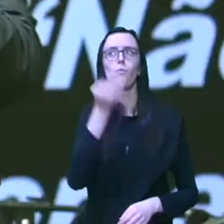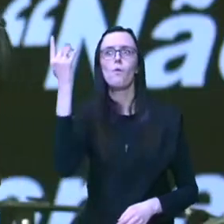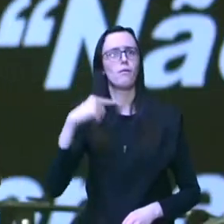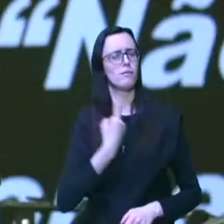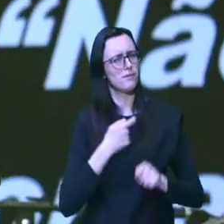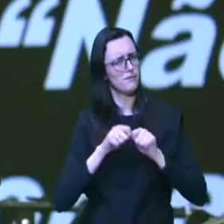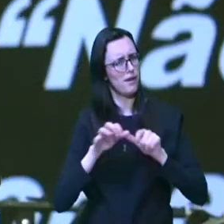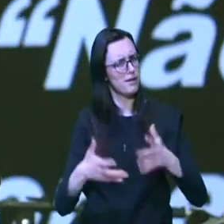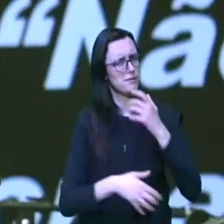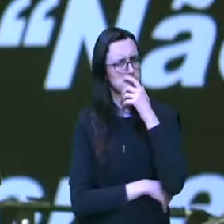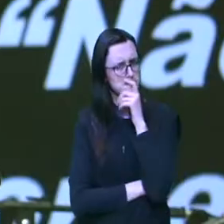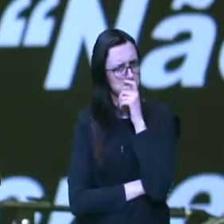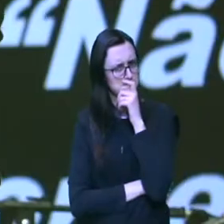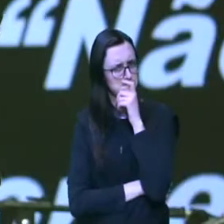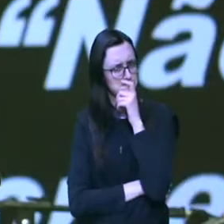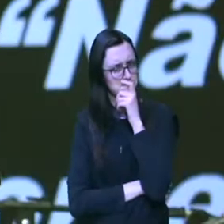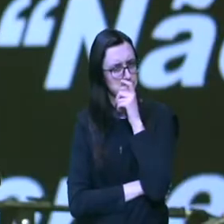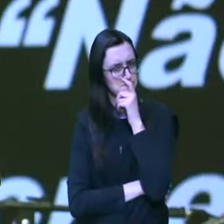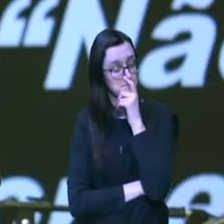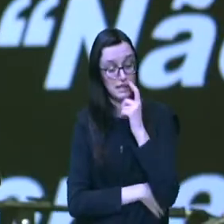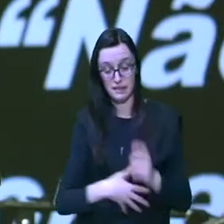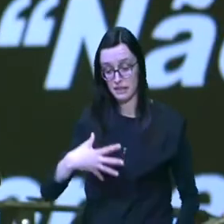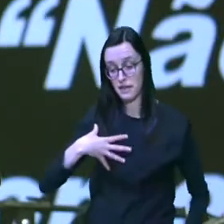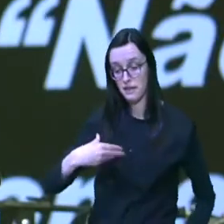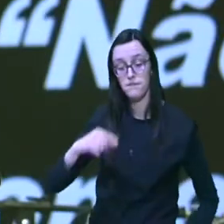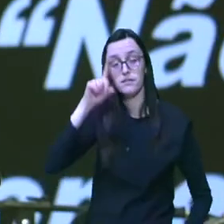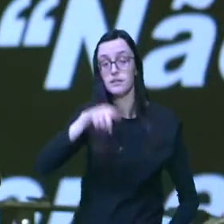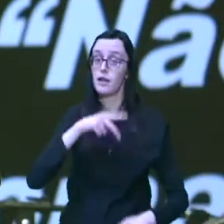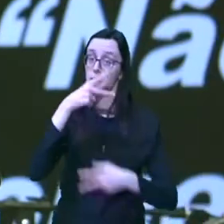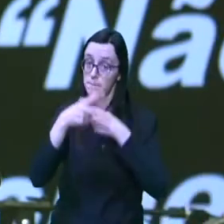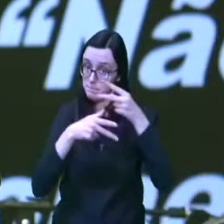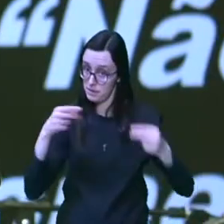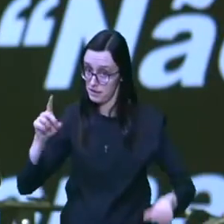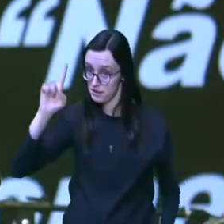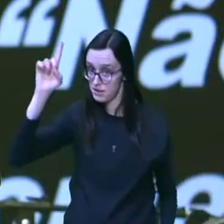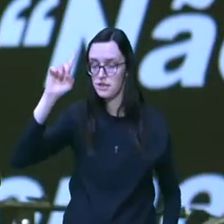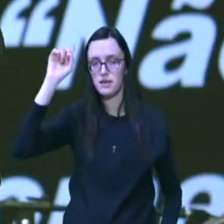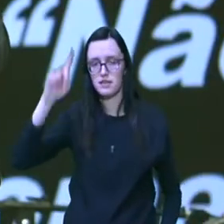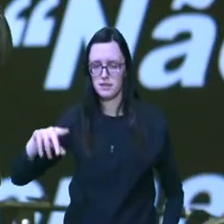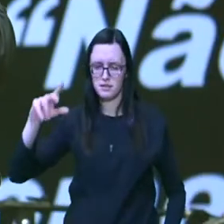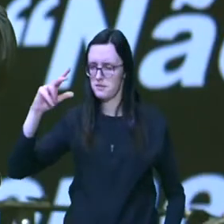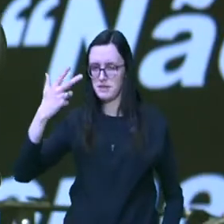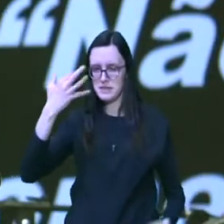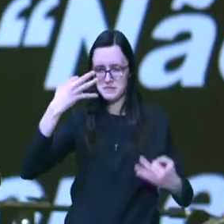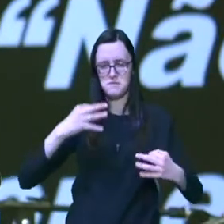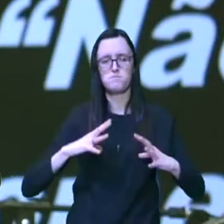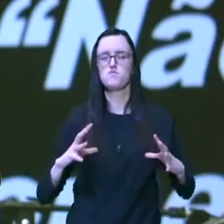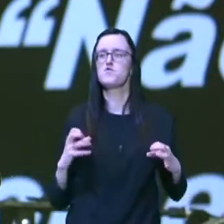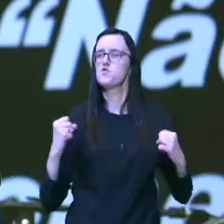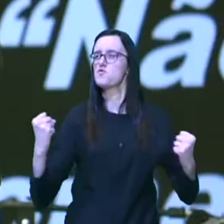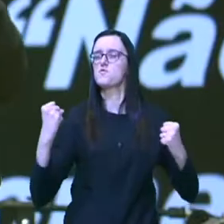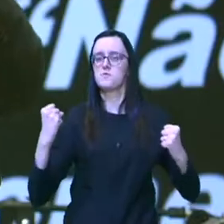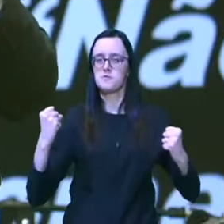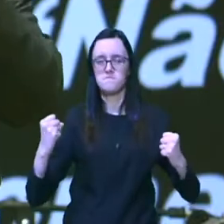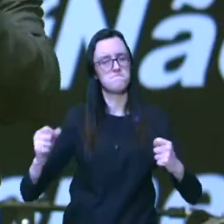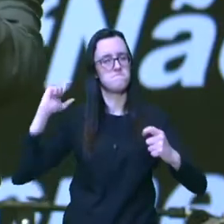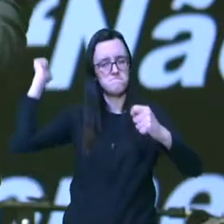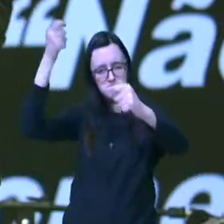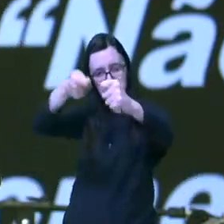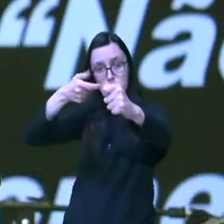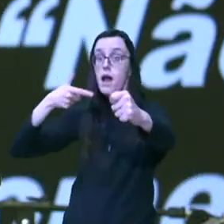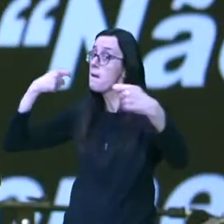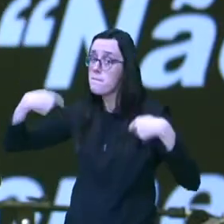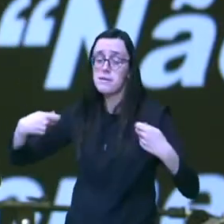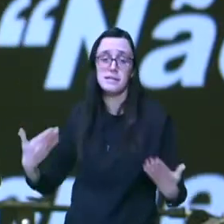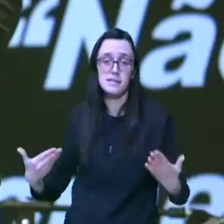fazemos isso sabe o filho é herança do Senhor é como flecha na mão do valente e precisa ser lançado